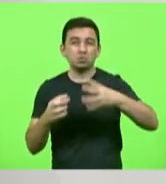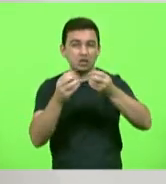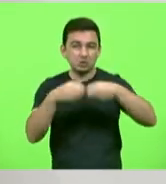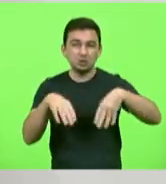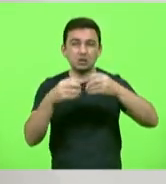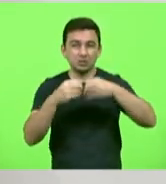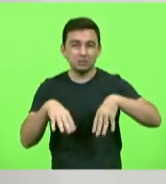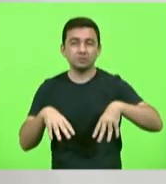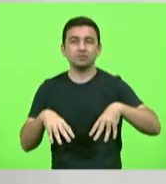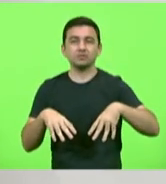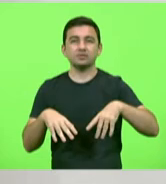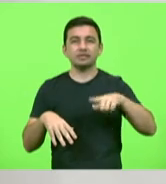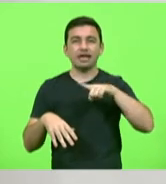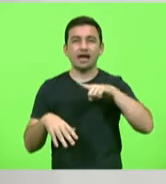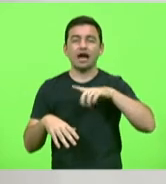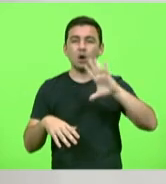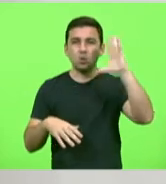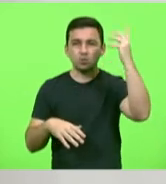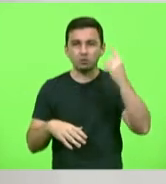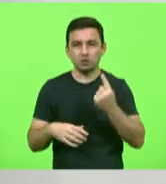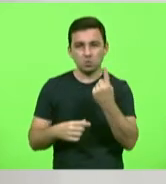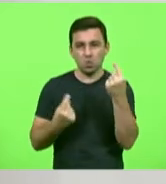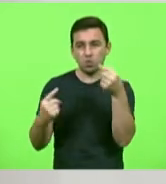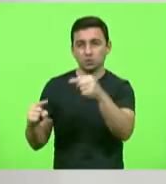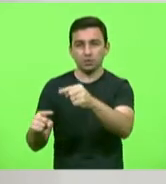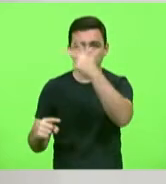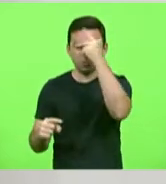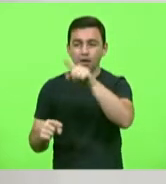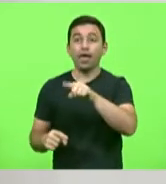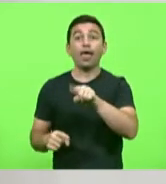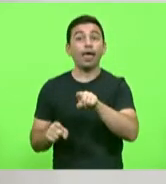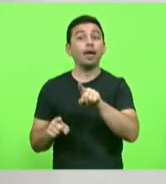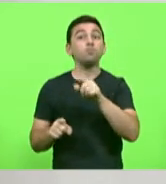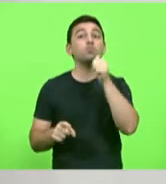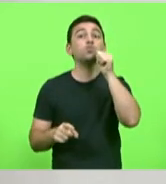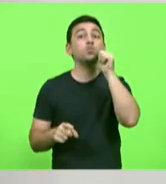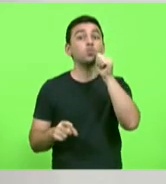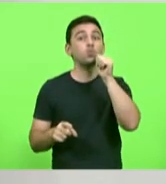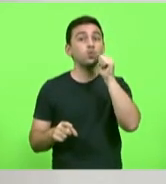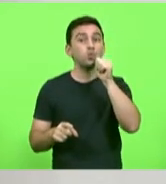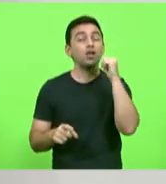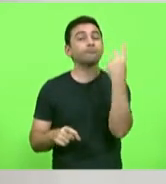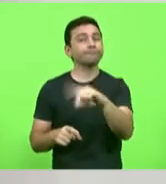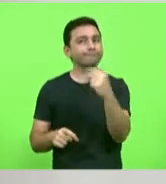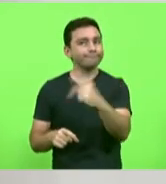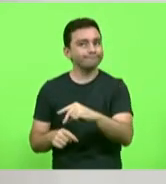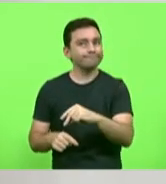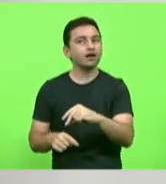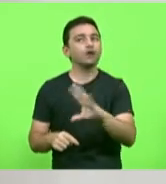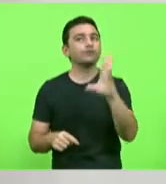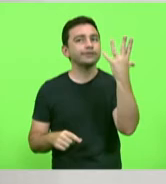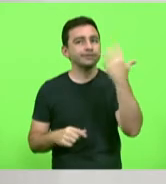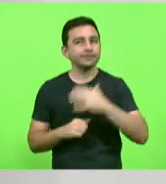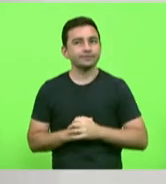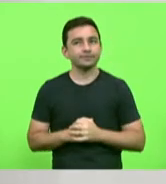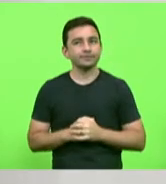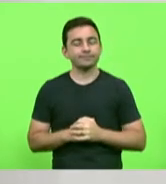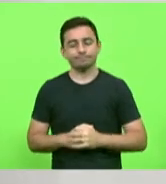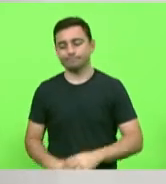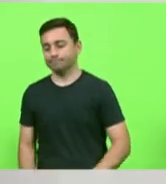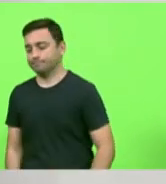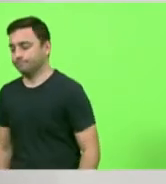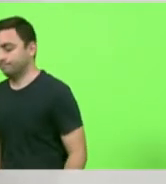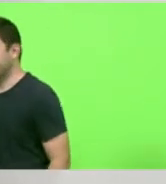ação dele contra o outro homem são as mulheres são as mulheres então quando uma criança